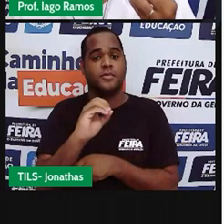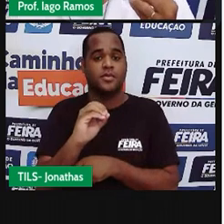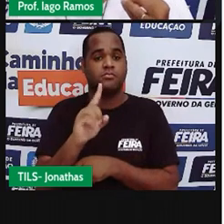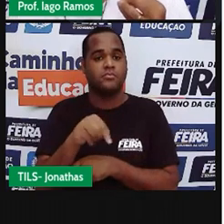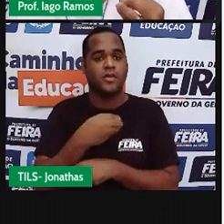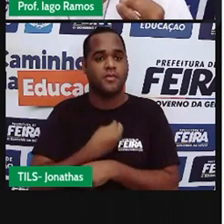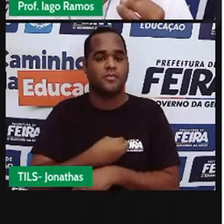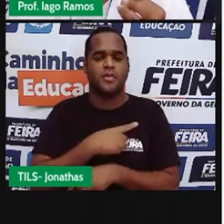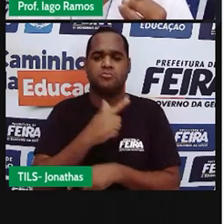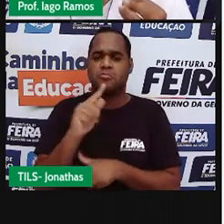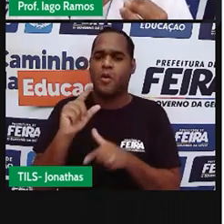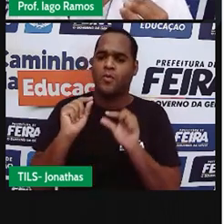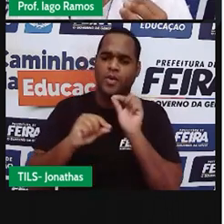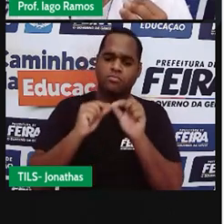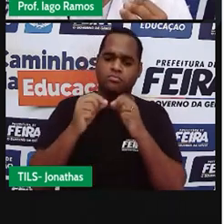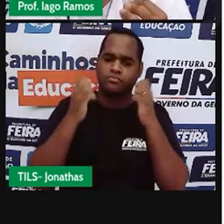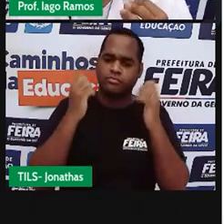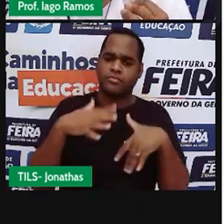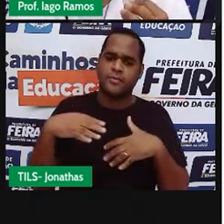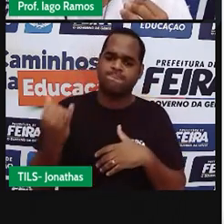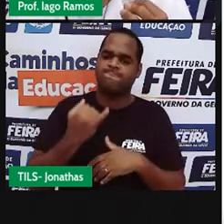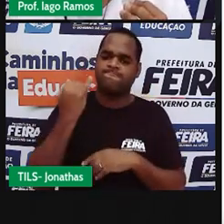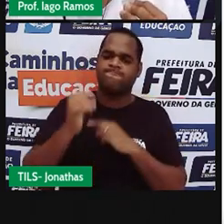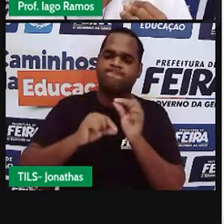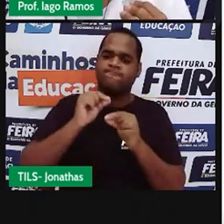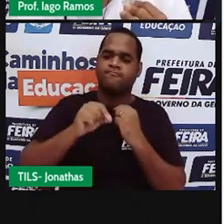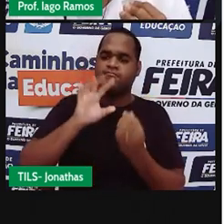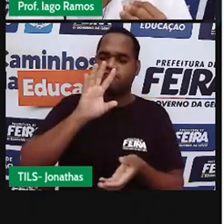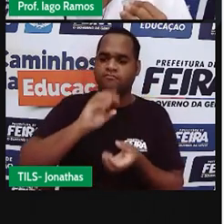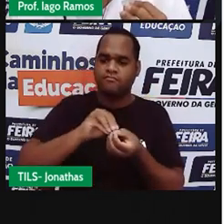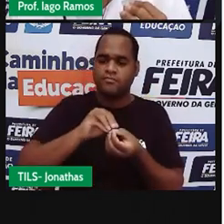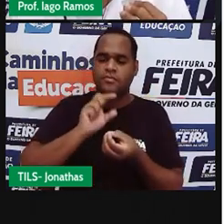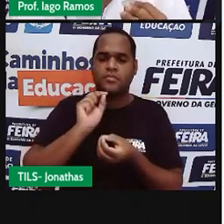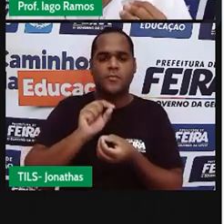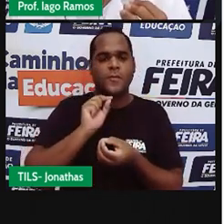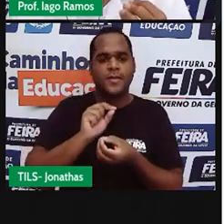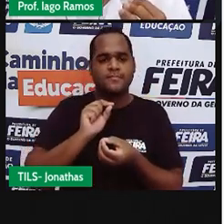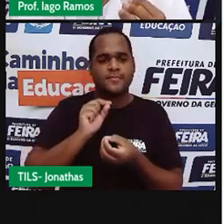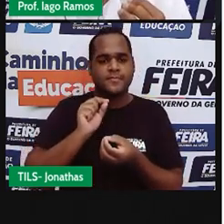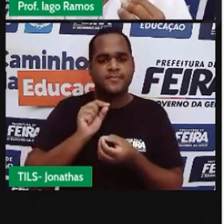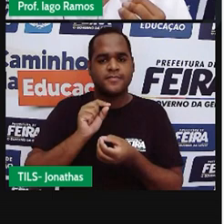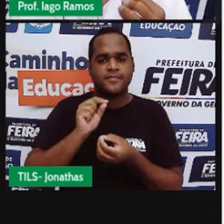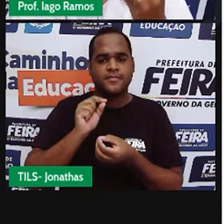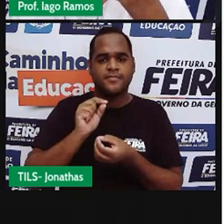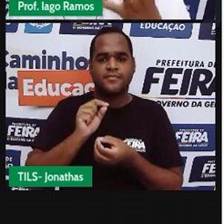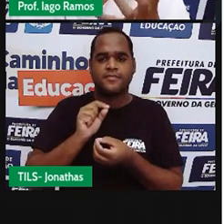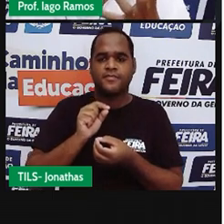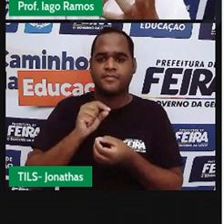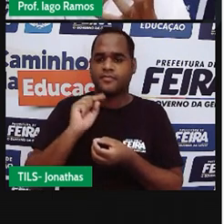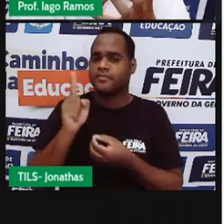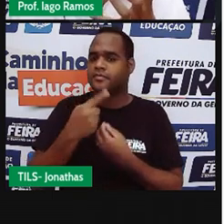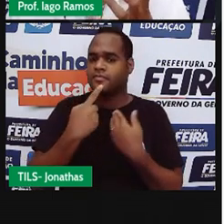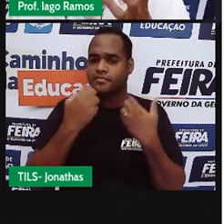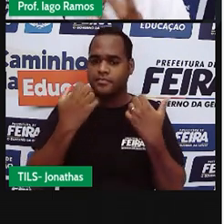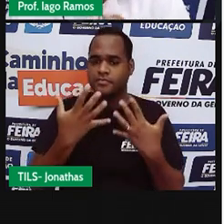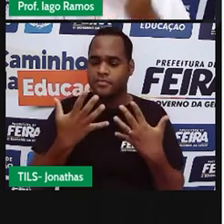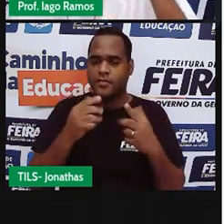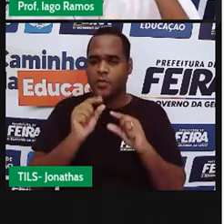Então, qual é a importante conclusão que a gente chegou